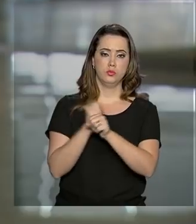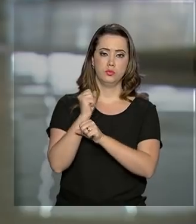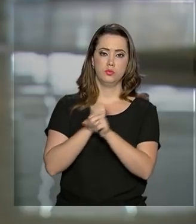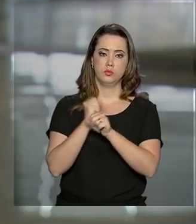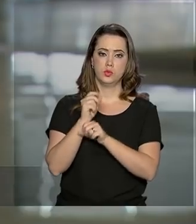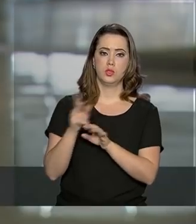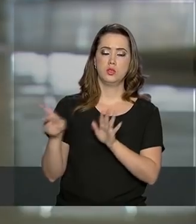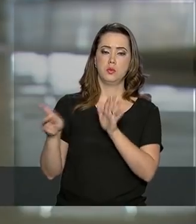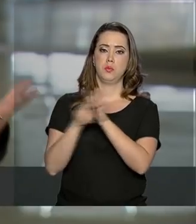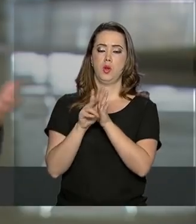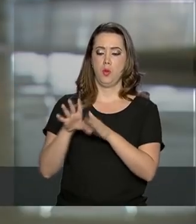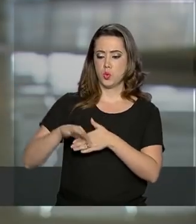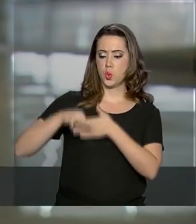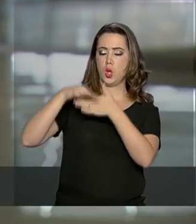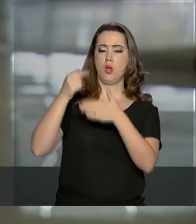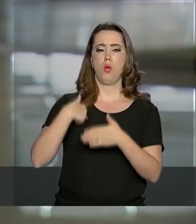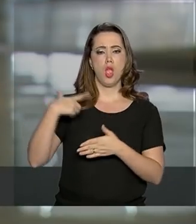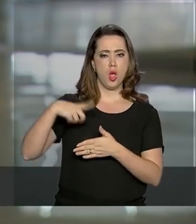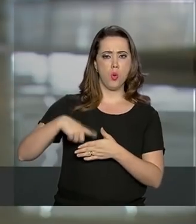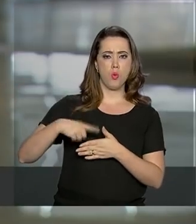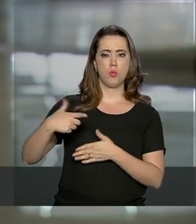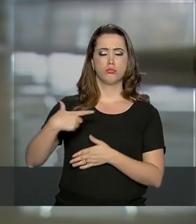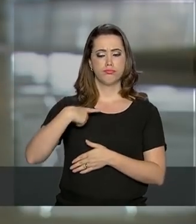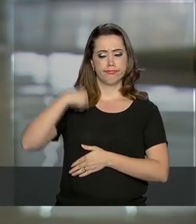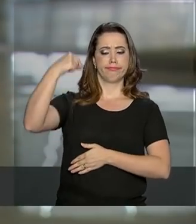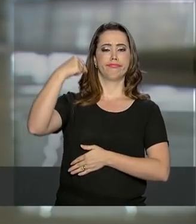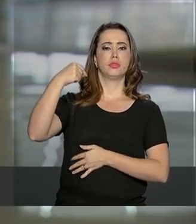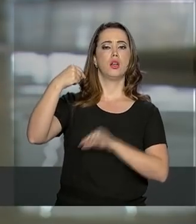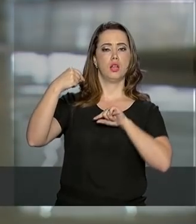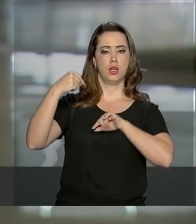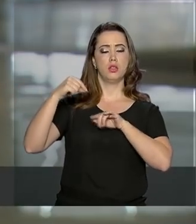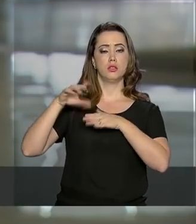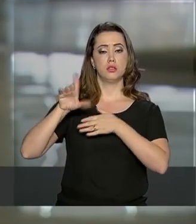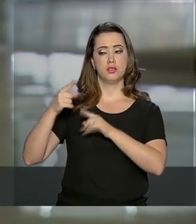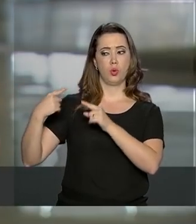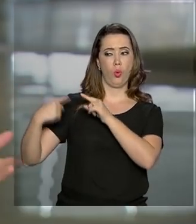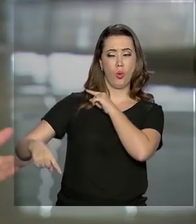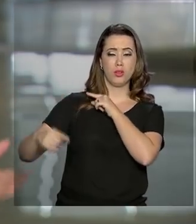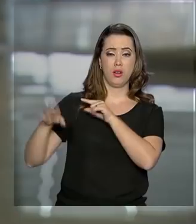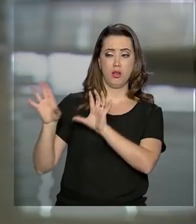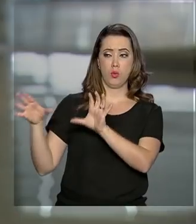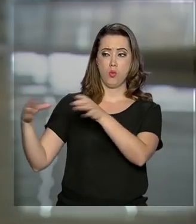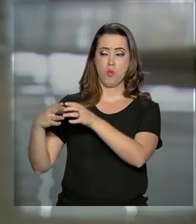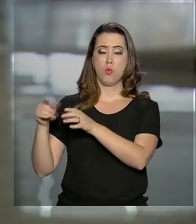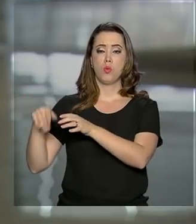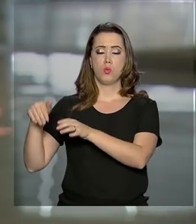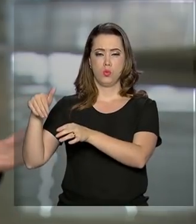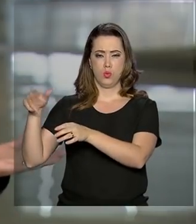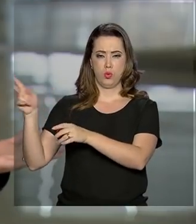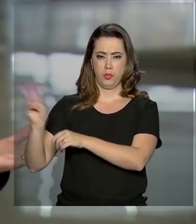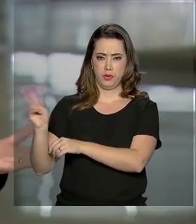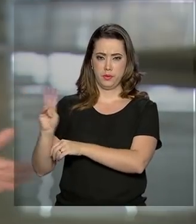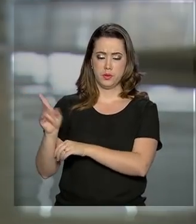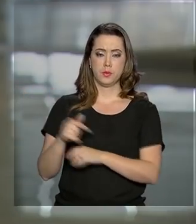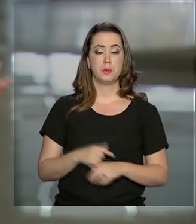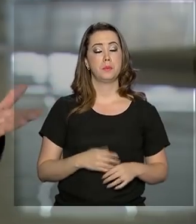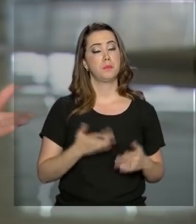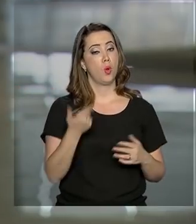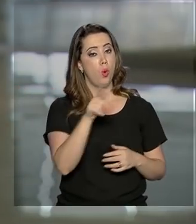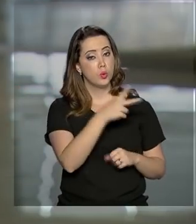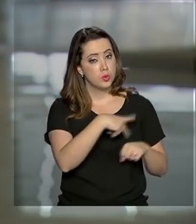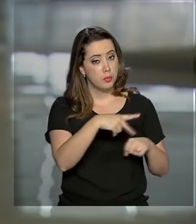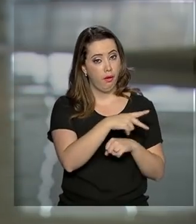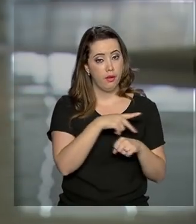ele se autodeclarou o presidente do país em oposição ao regime de Nicolás Maduro. Brasil, Estados Unidos, países da União